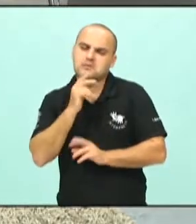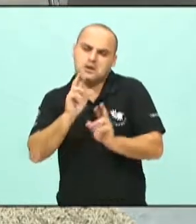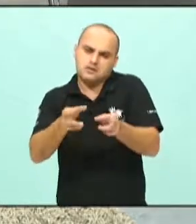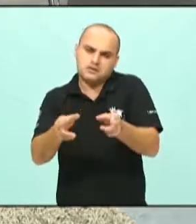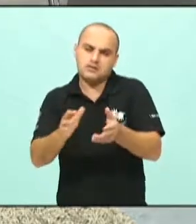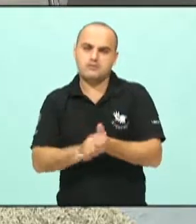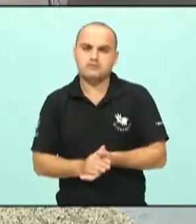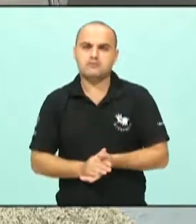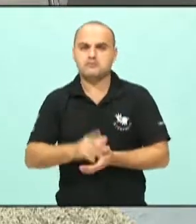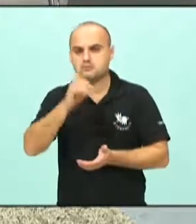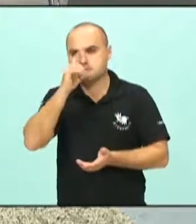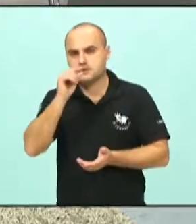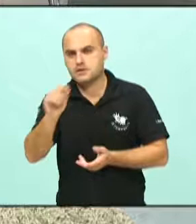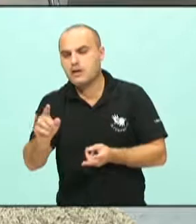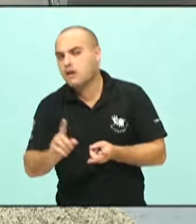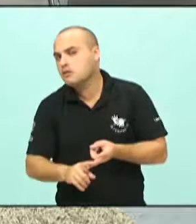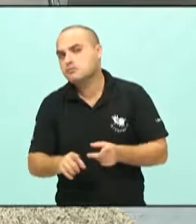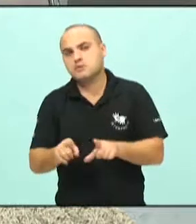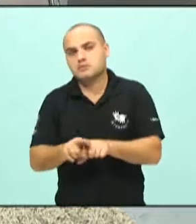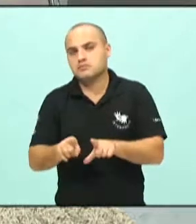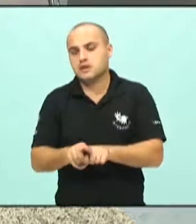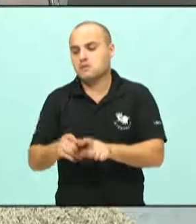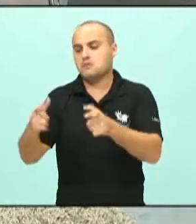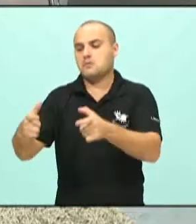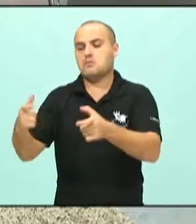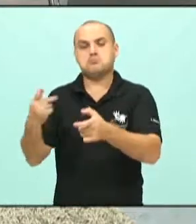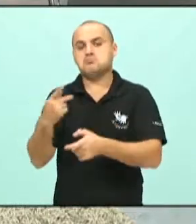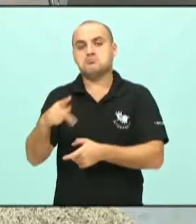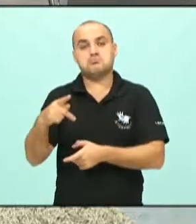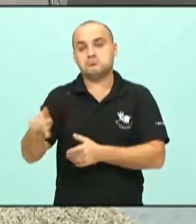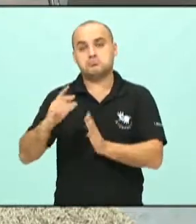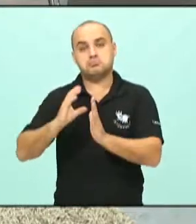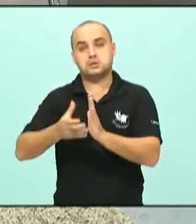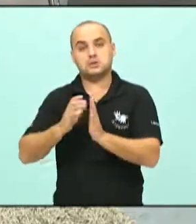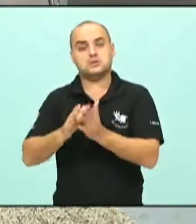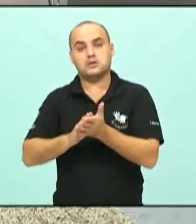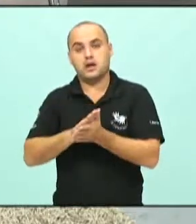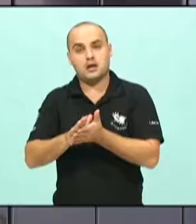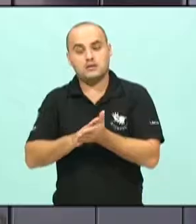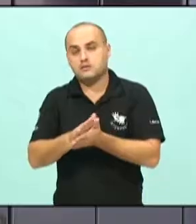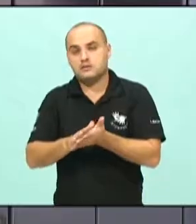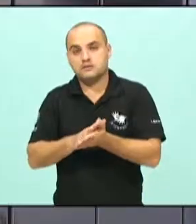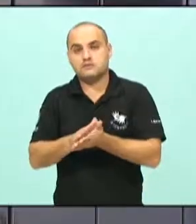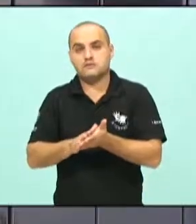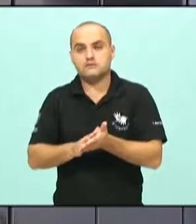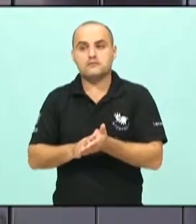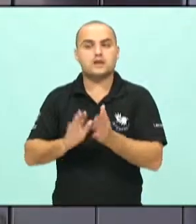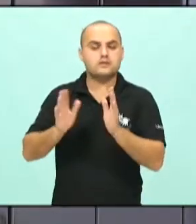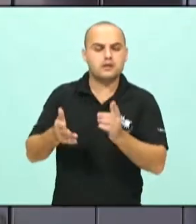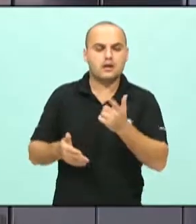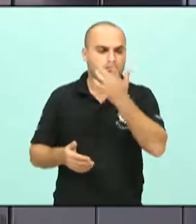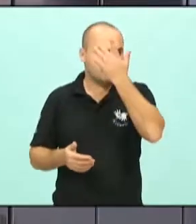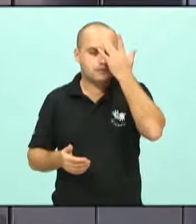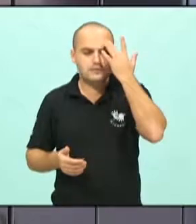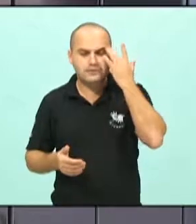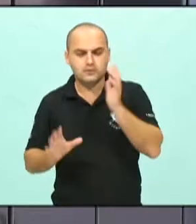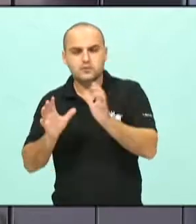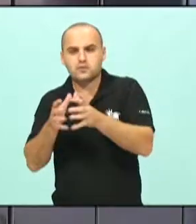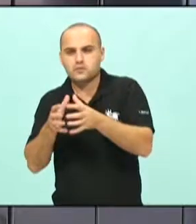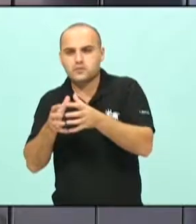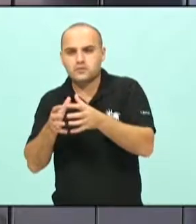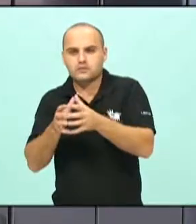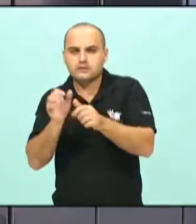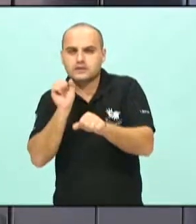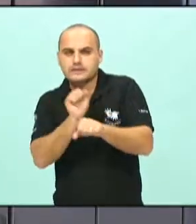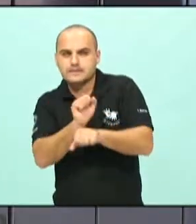Balneário Pissarras também que era um local onde o partido não tinha existência, algumas pessoas estavam, um grupo estava